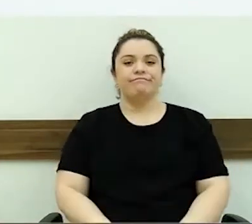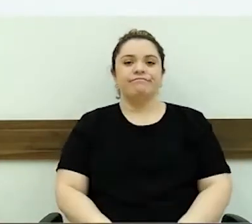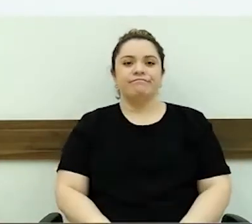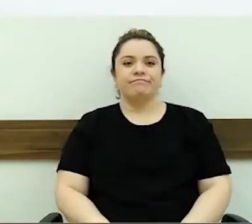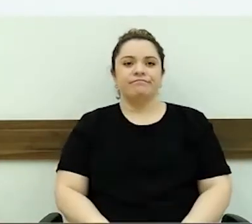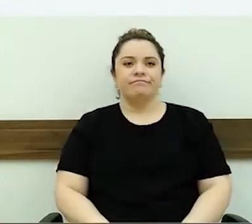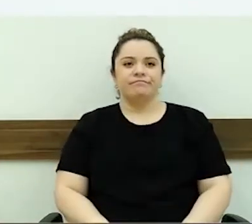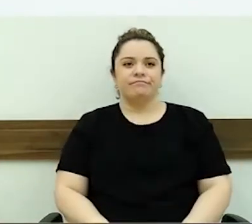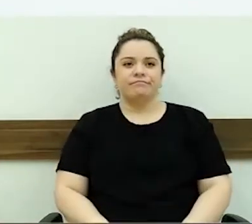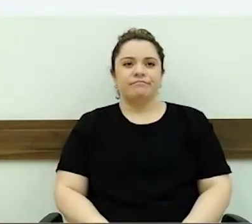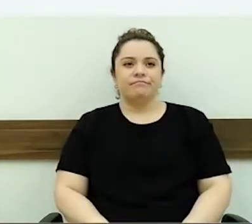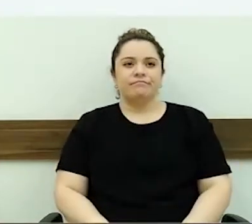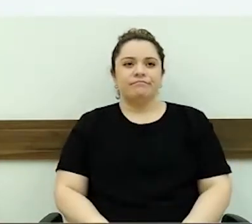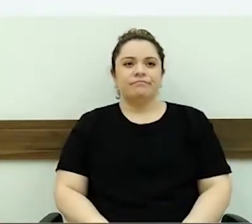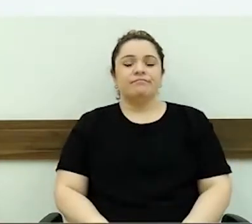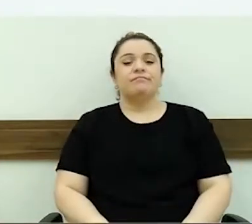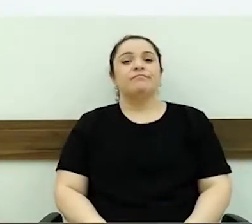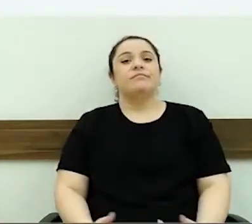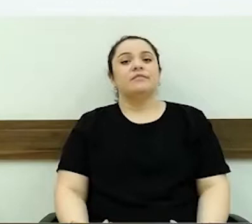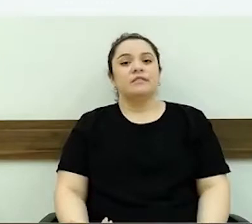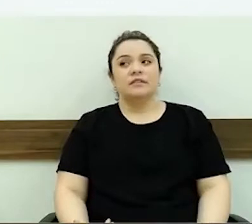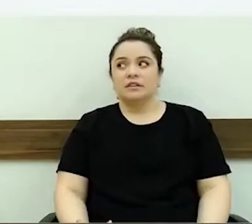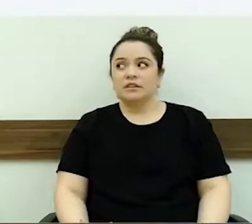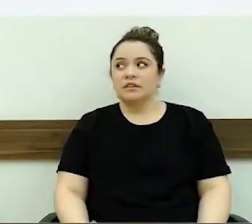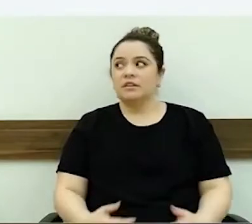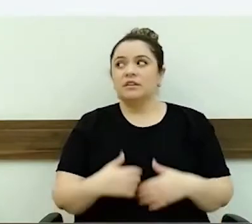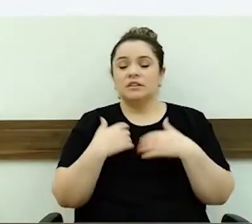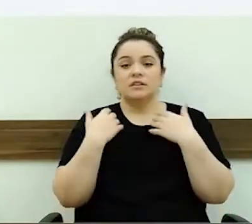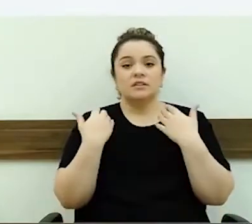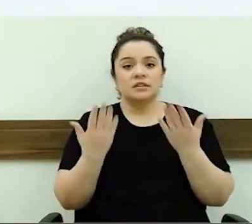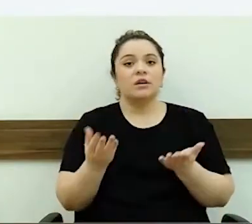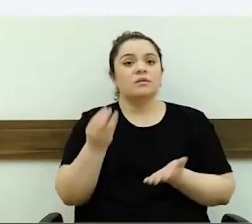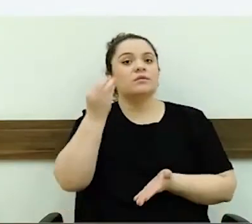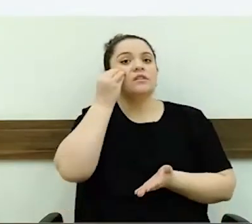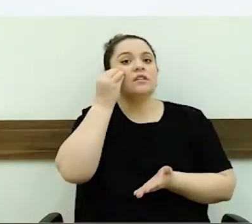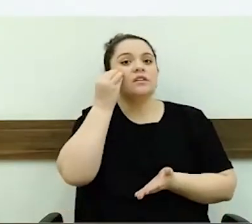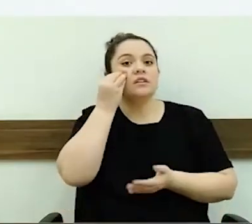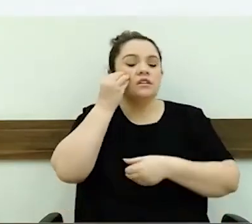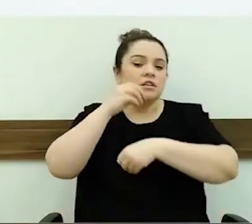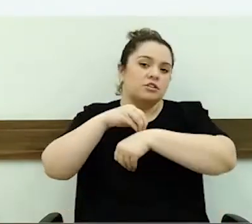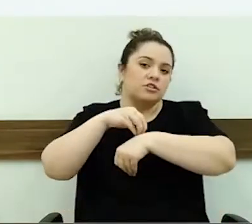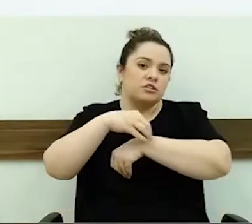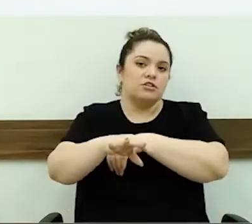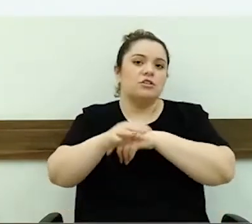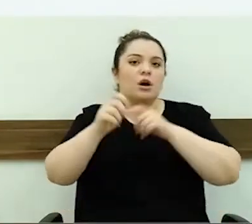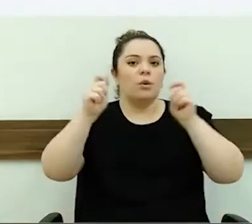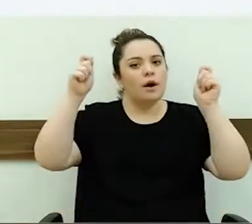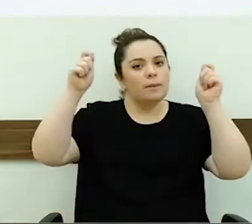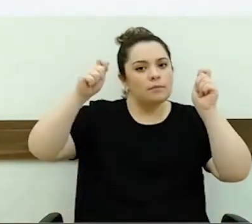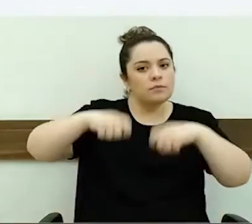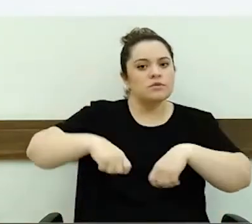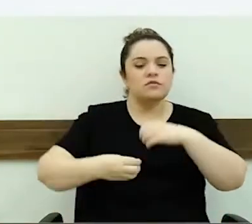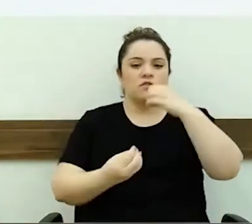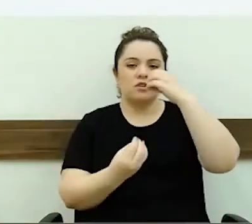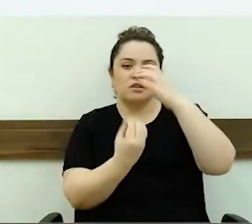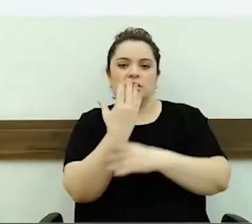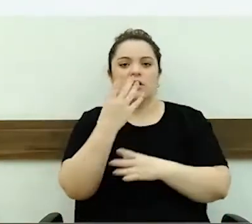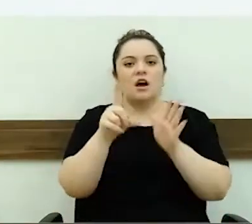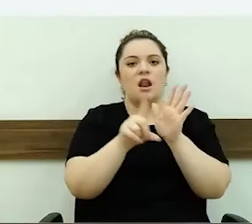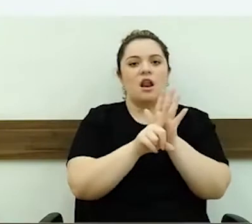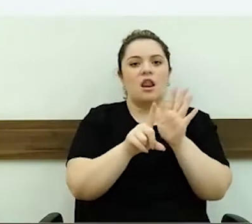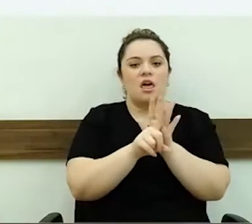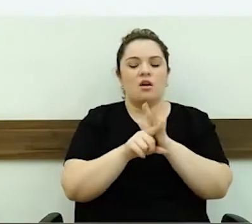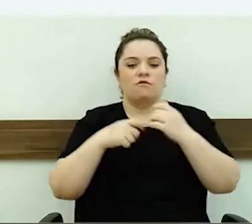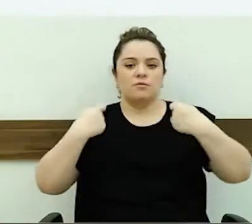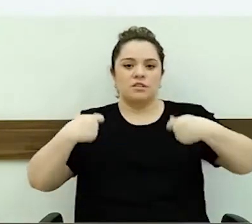gente vai tentando indicar o que é possível e criar leis conforme as necessidades dos